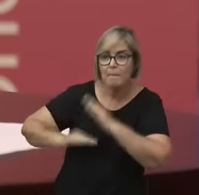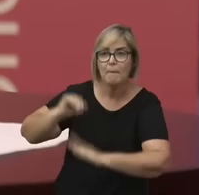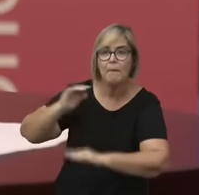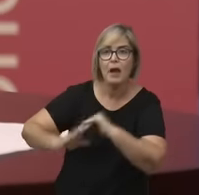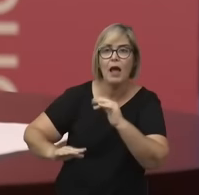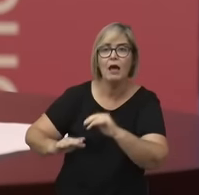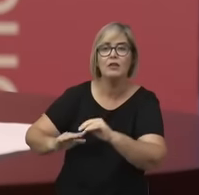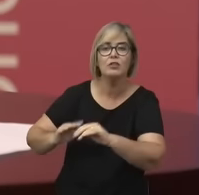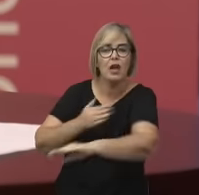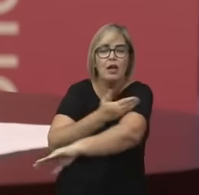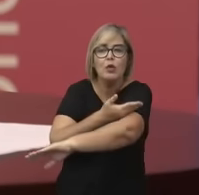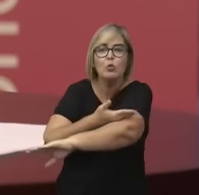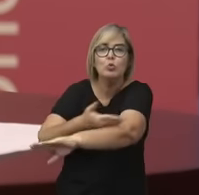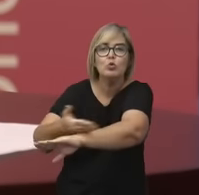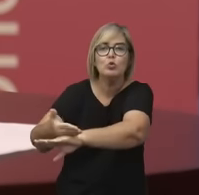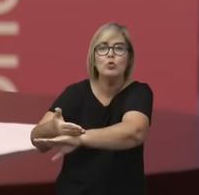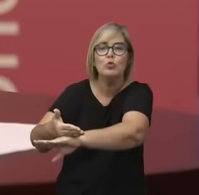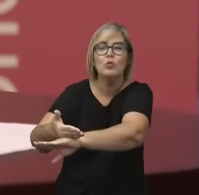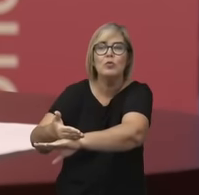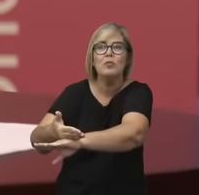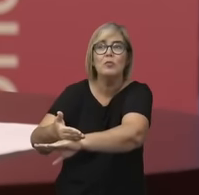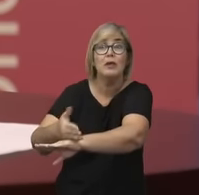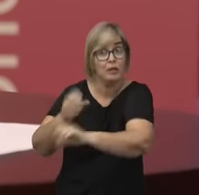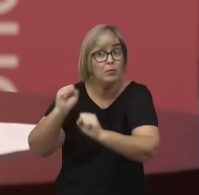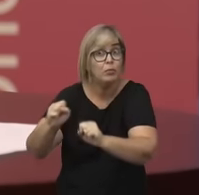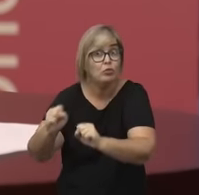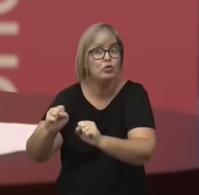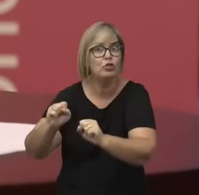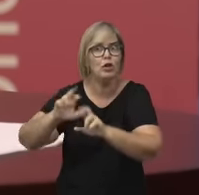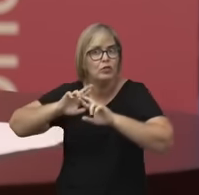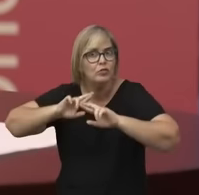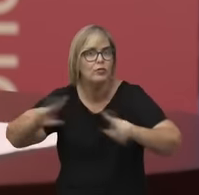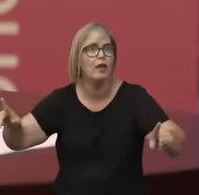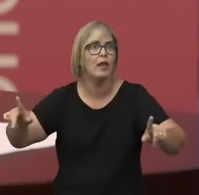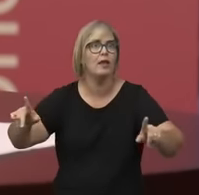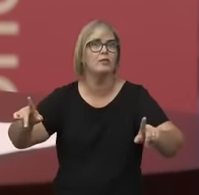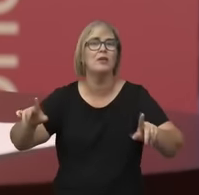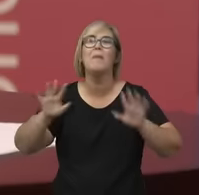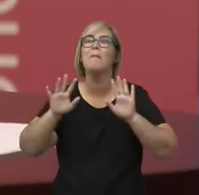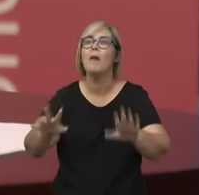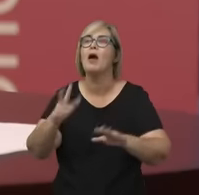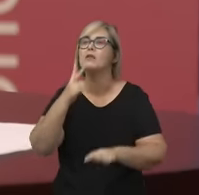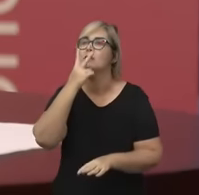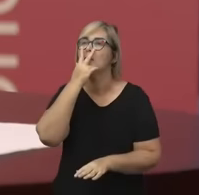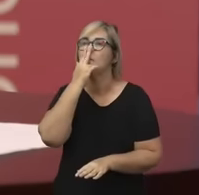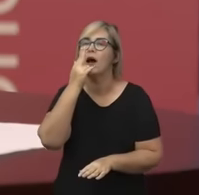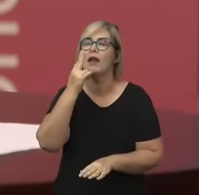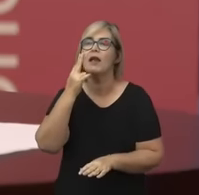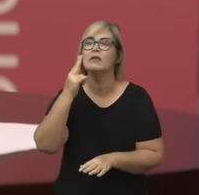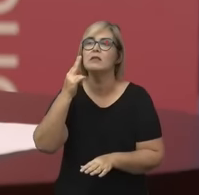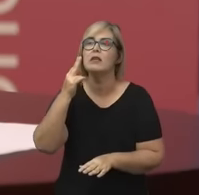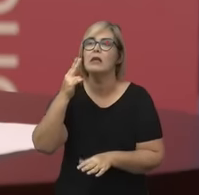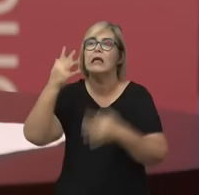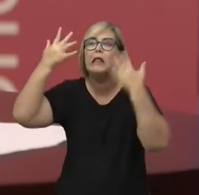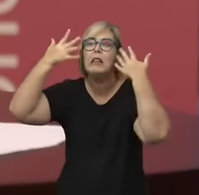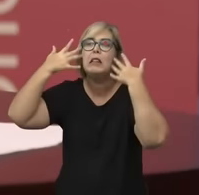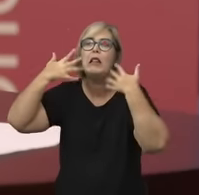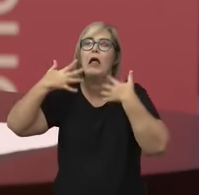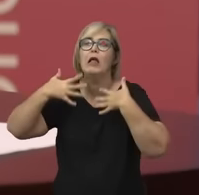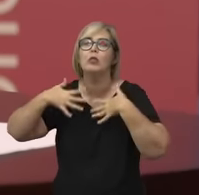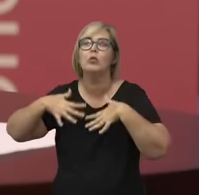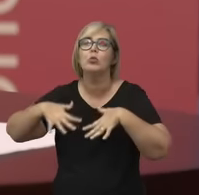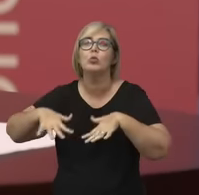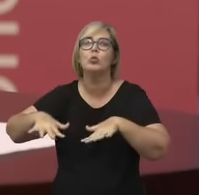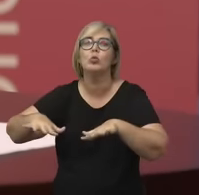que poderiam ter sido diferentes, que poderiam ter sido outros, mas que foram naturalizados e usados para justificar uma